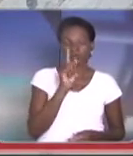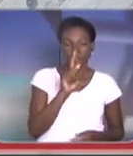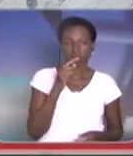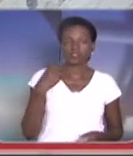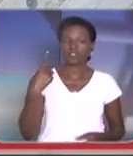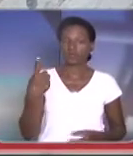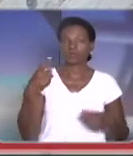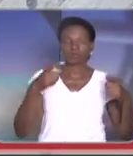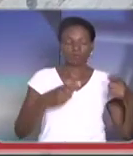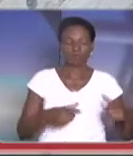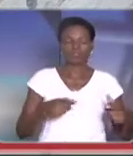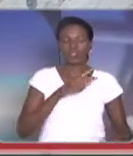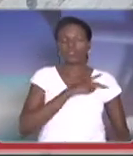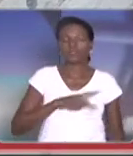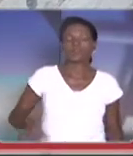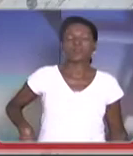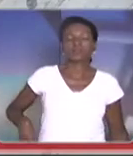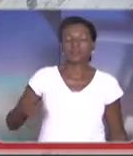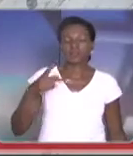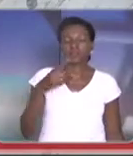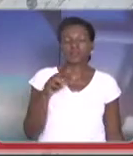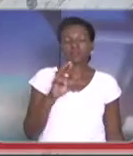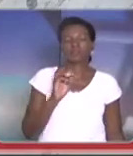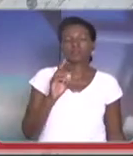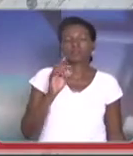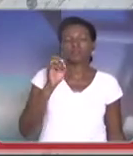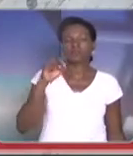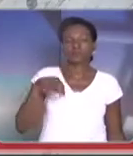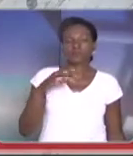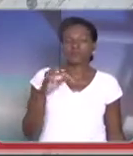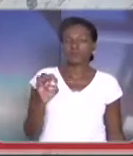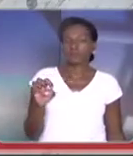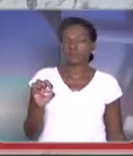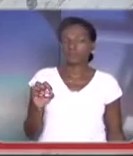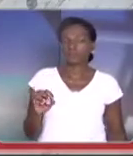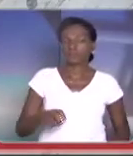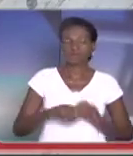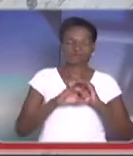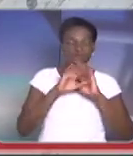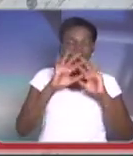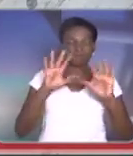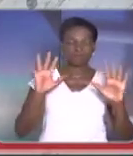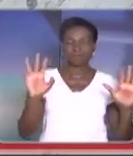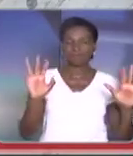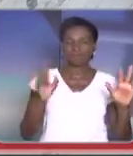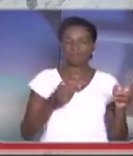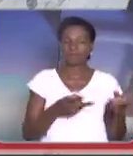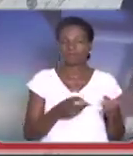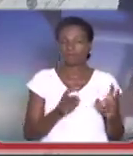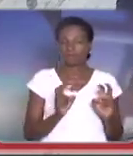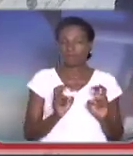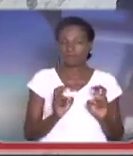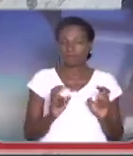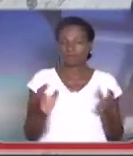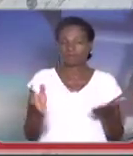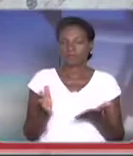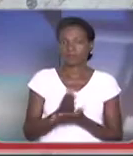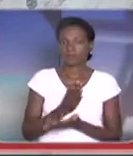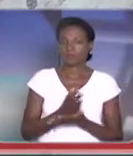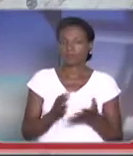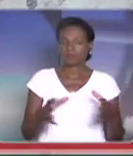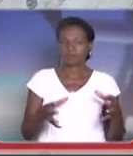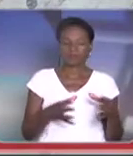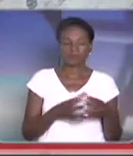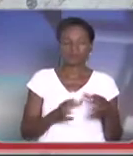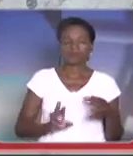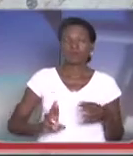Prudente. É um caso que deixa bem claro a posição de determinadas autoridades em